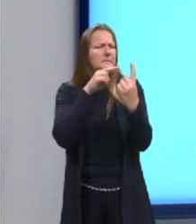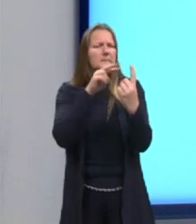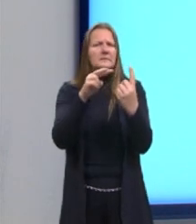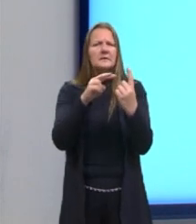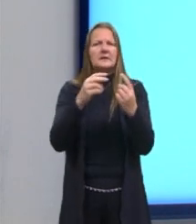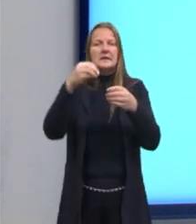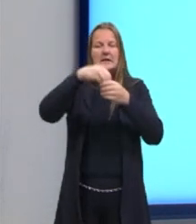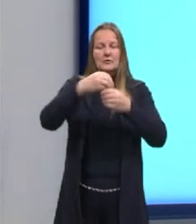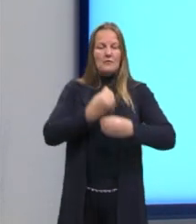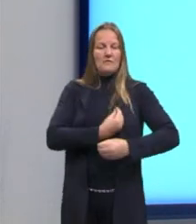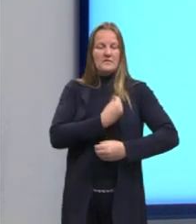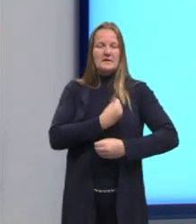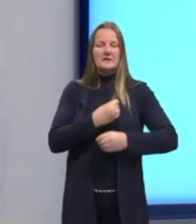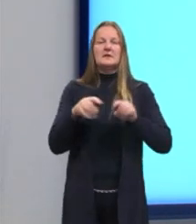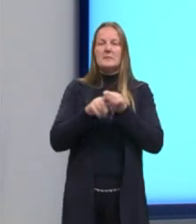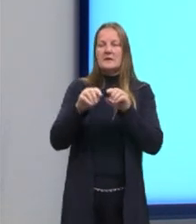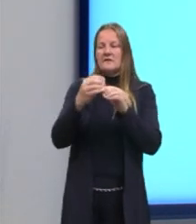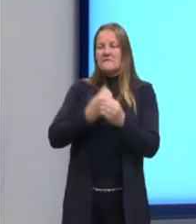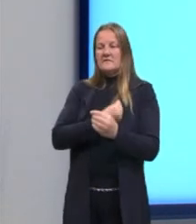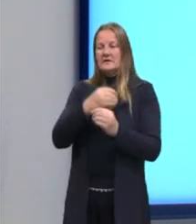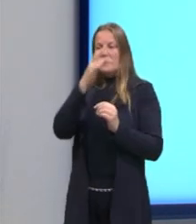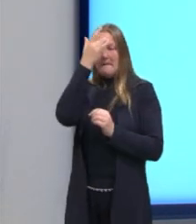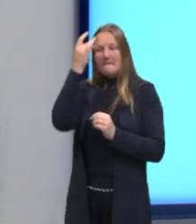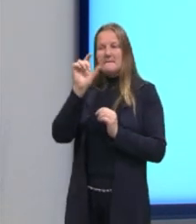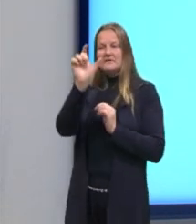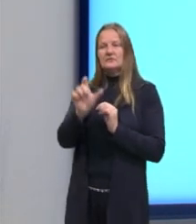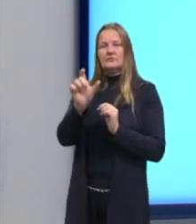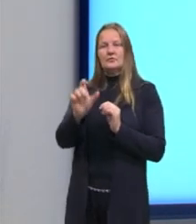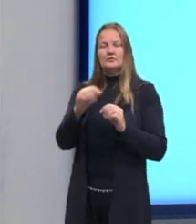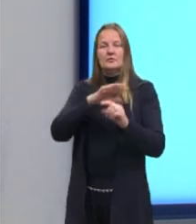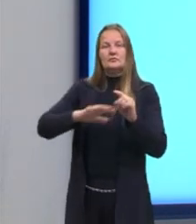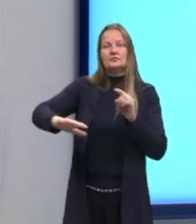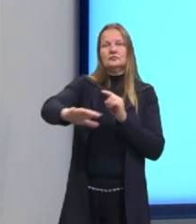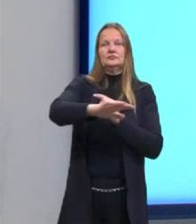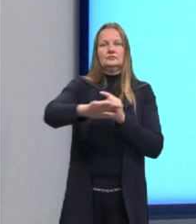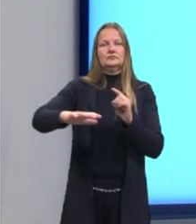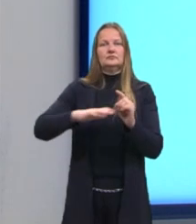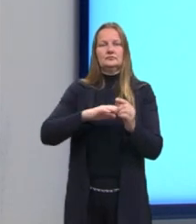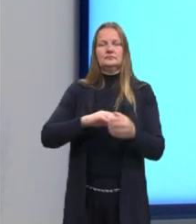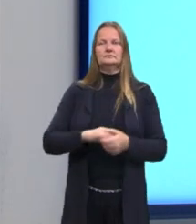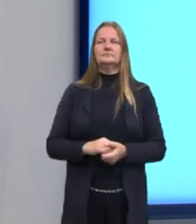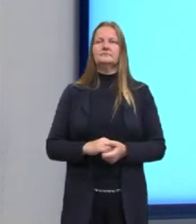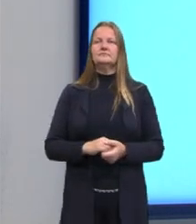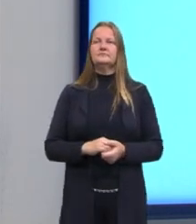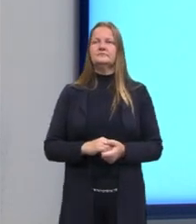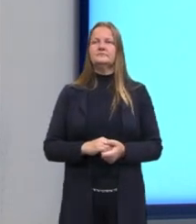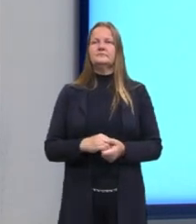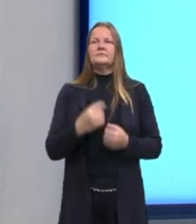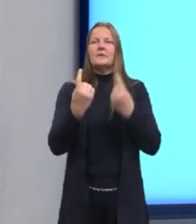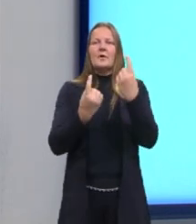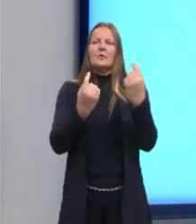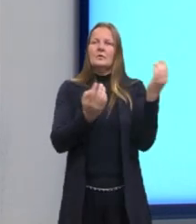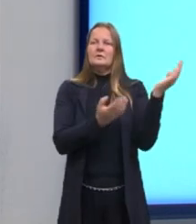dentro da vida dele e vê a desigualdade ocorrendo na volta que o cerca. E aí, a gente tem aqui, né, eu destaquei alguns